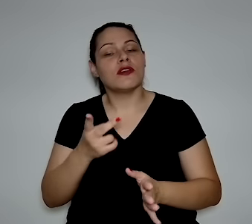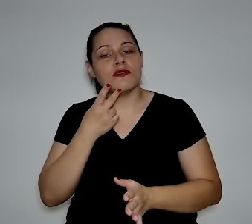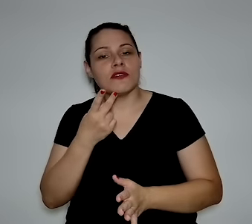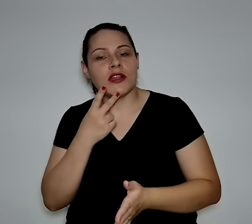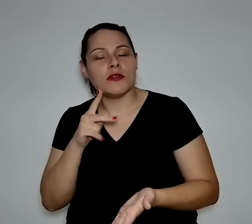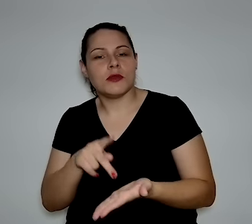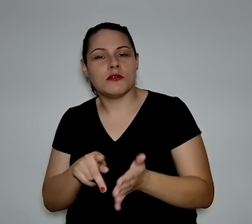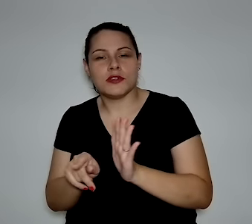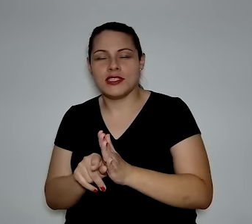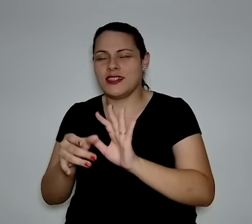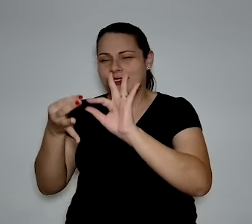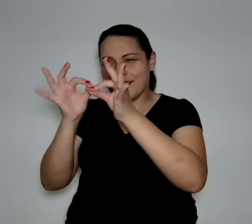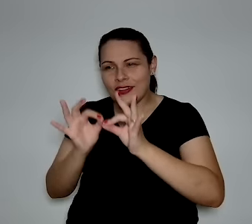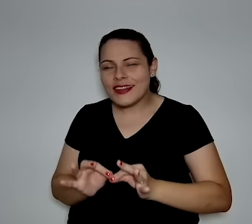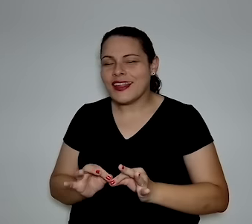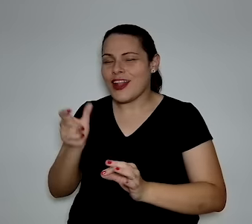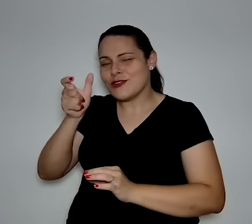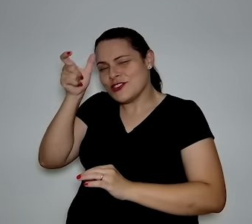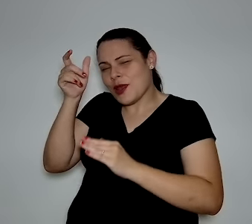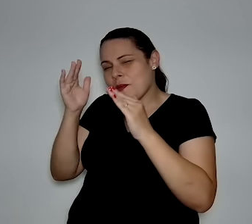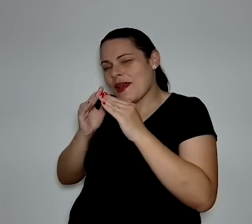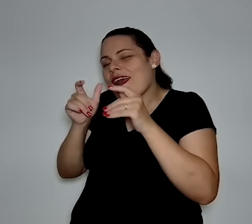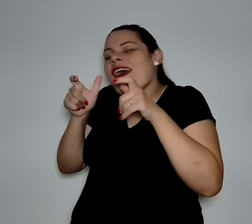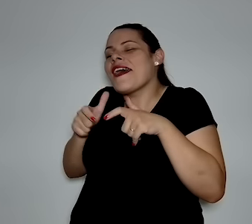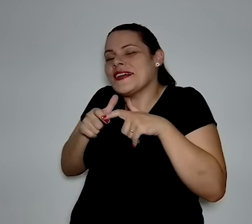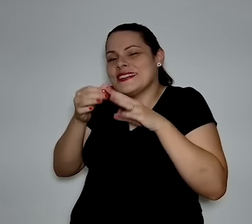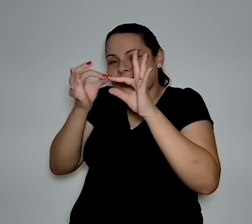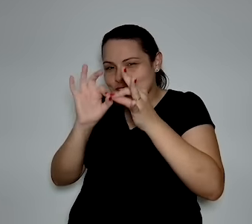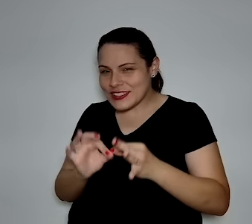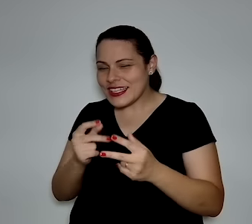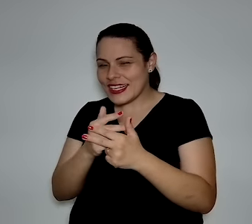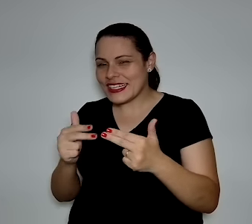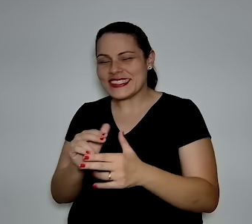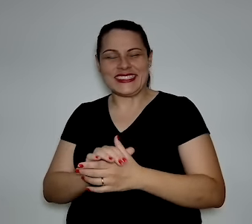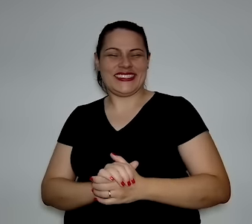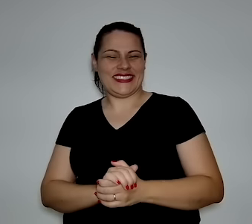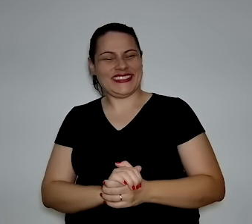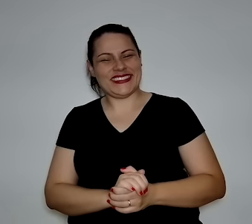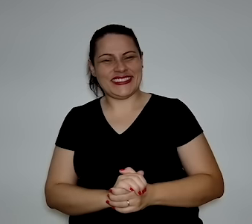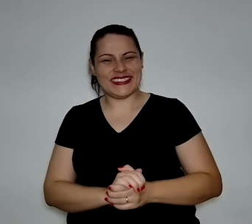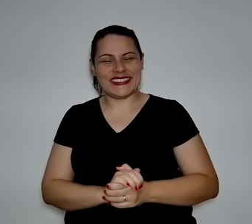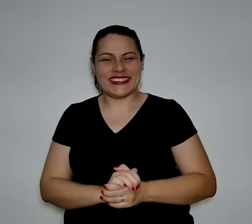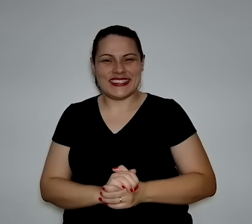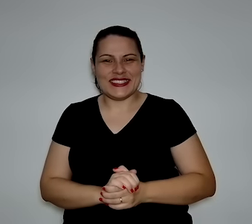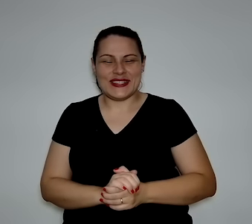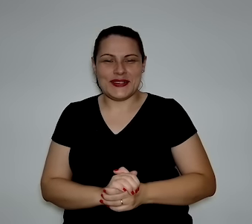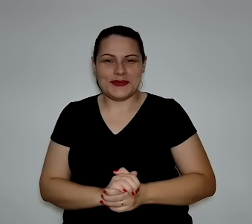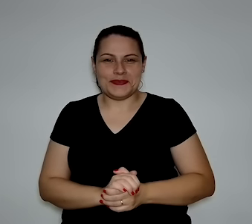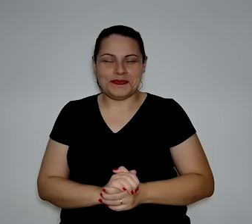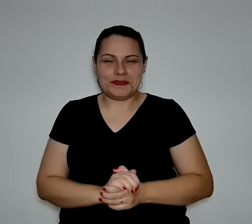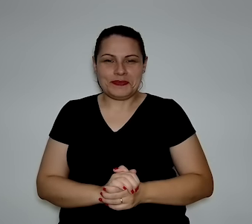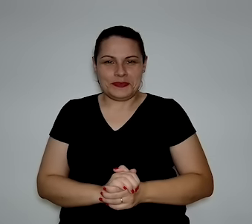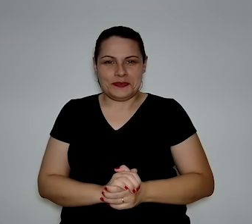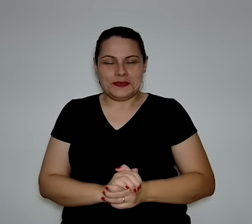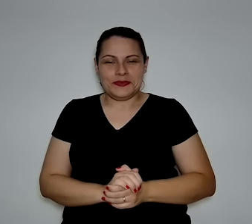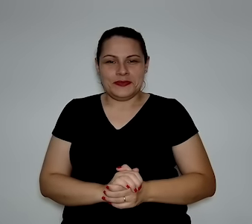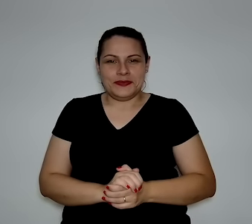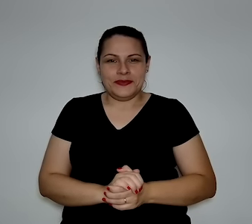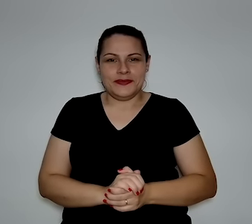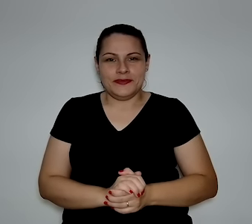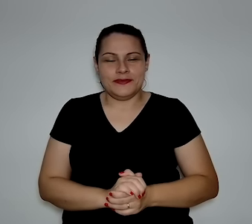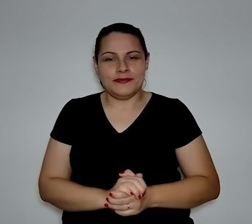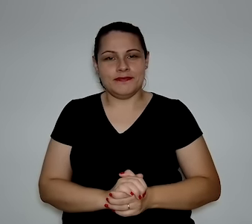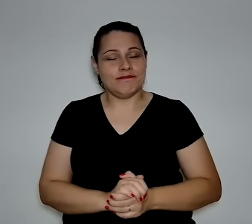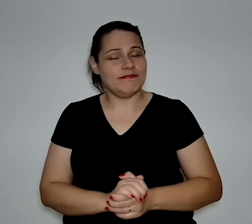que detalhes, né? O diabo mora nos detalhes, né? Certamente, os detalhes estão aí. Esse é problema, né, Caio? Enfim,